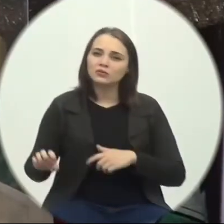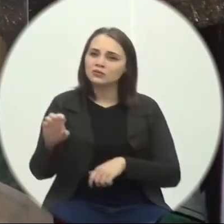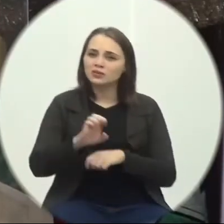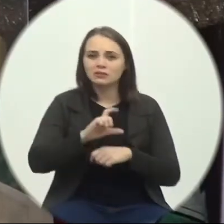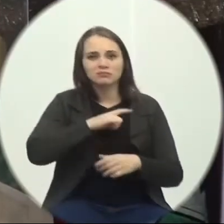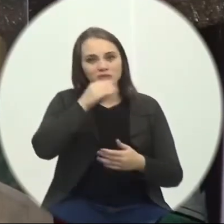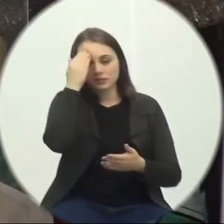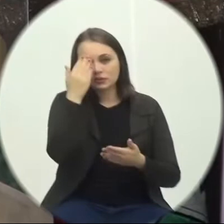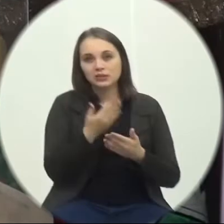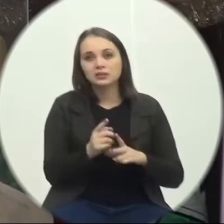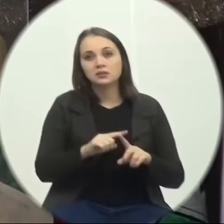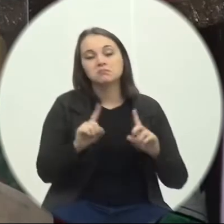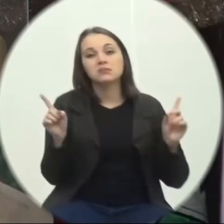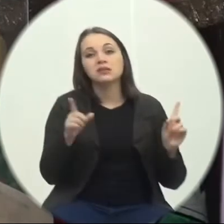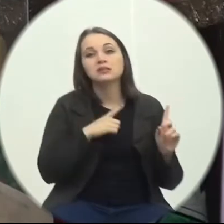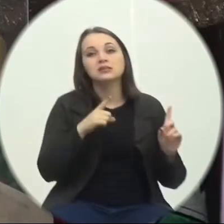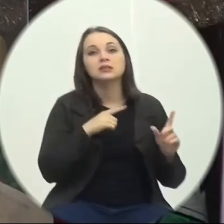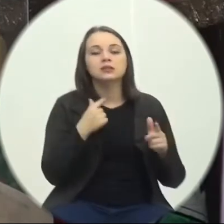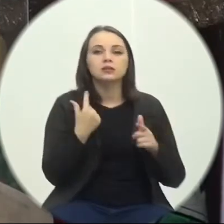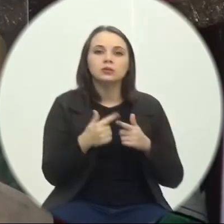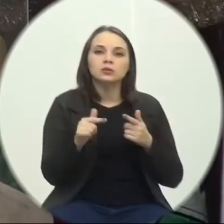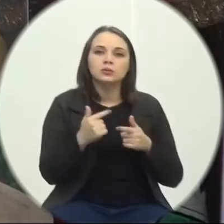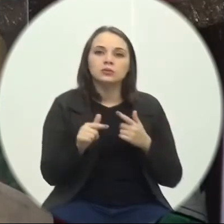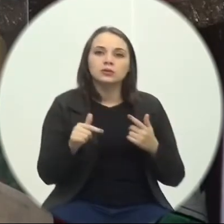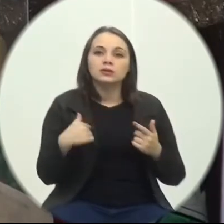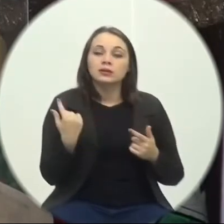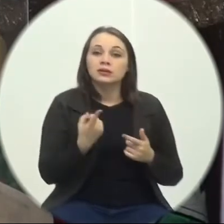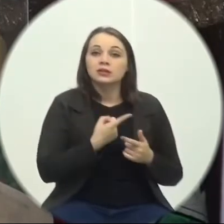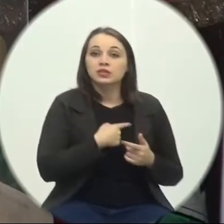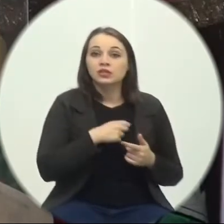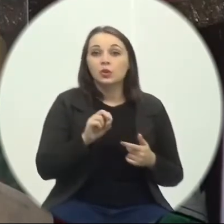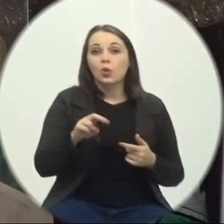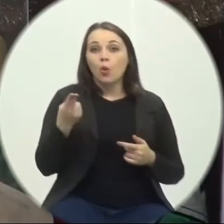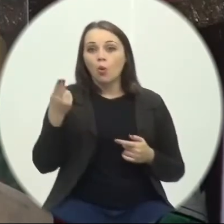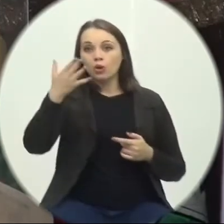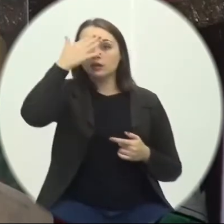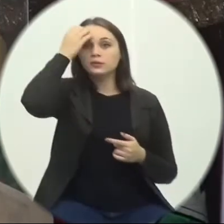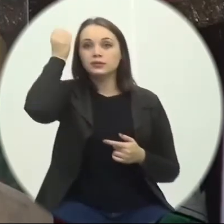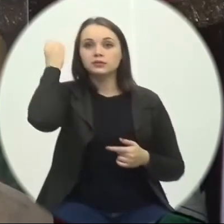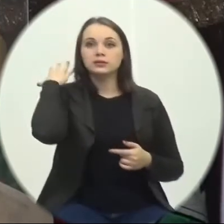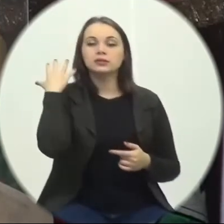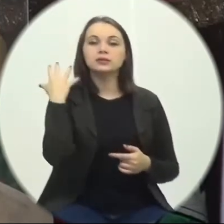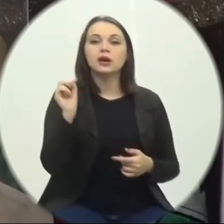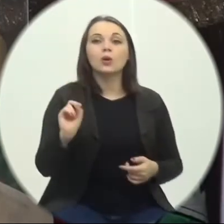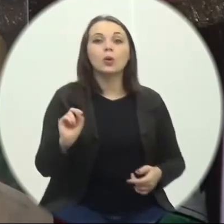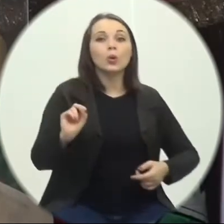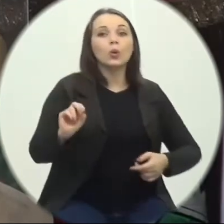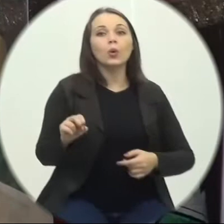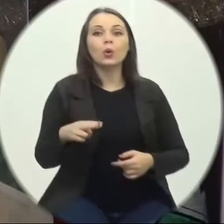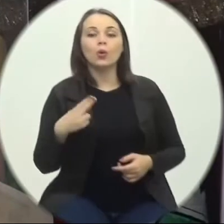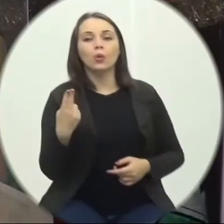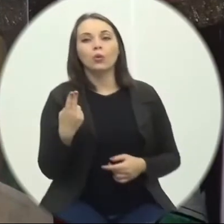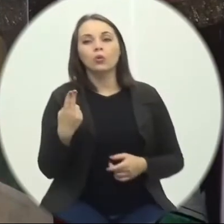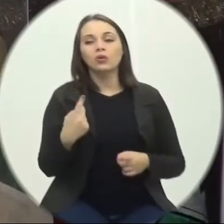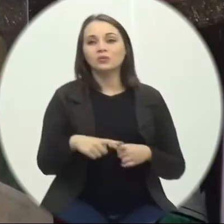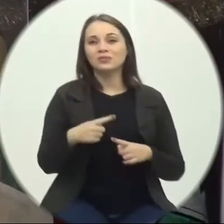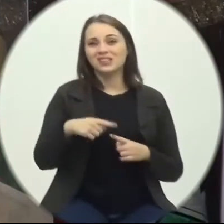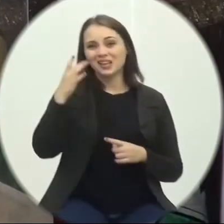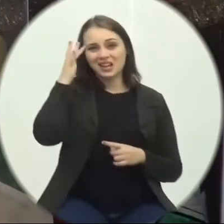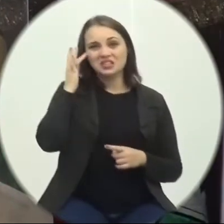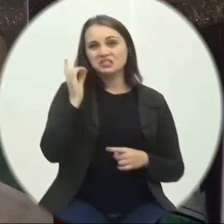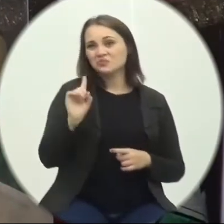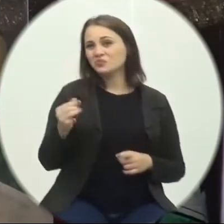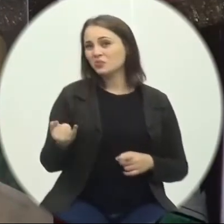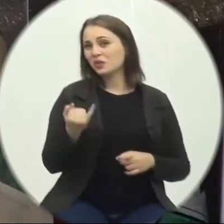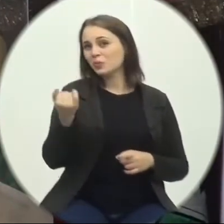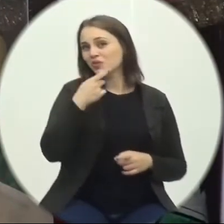Mas existe aí Um problema Que a gente Está ou esquecendo Ou por necessidade Inclusive De evitar Falar